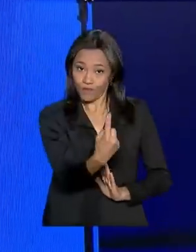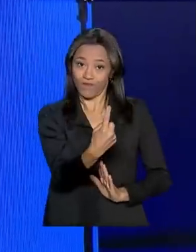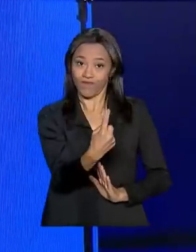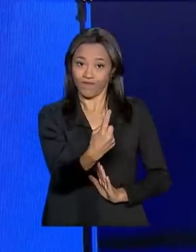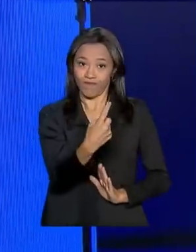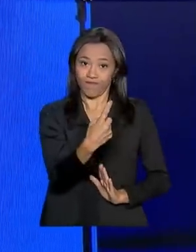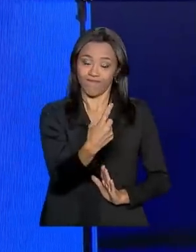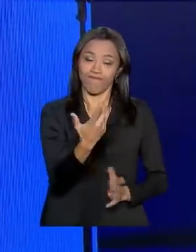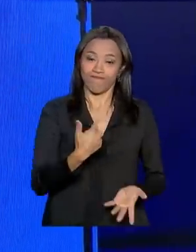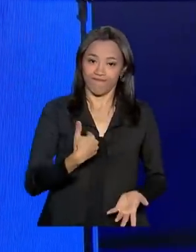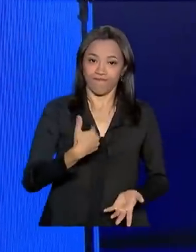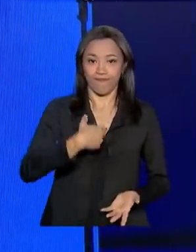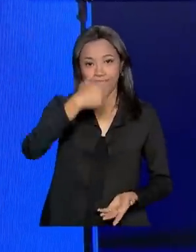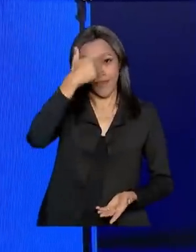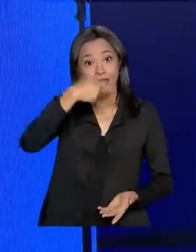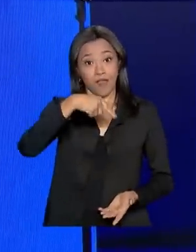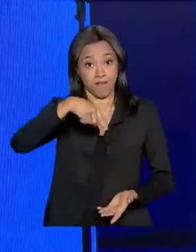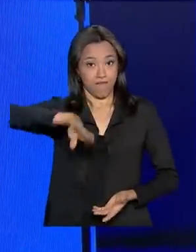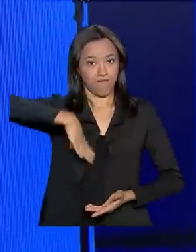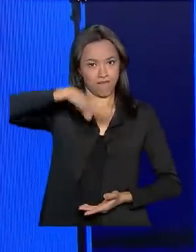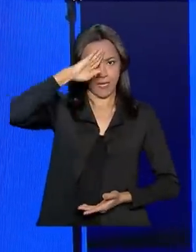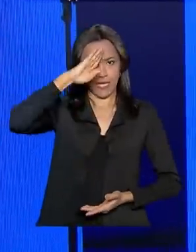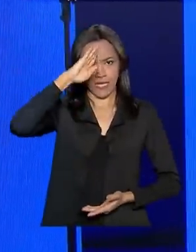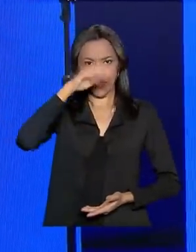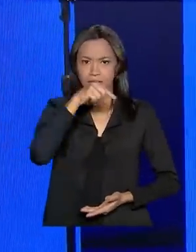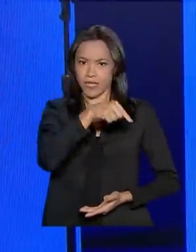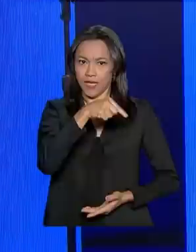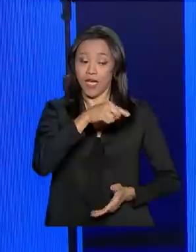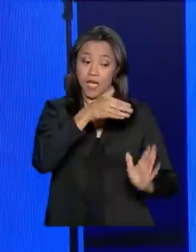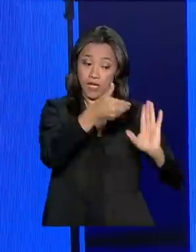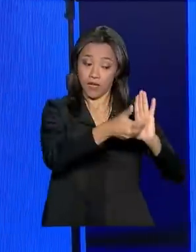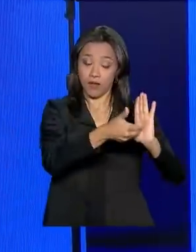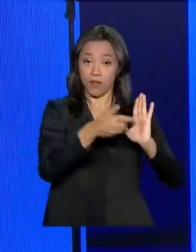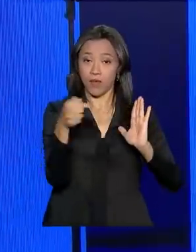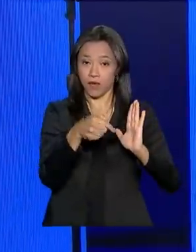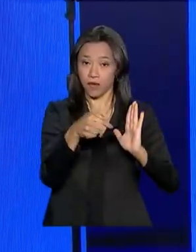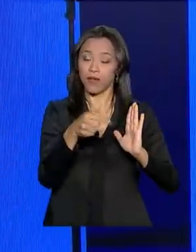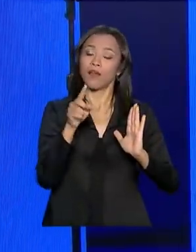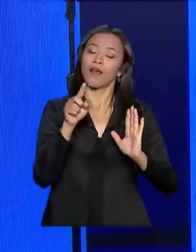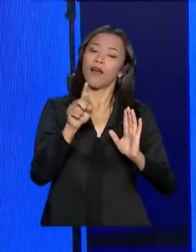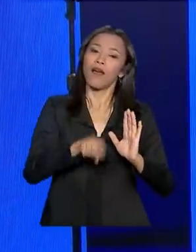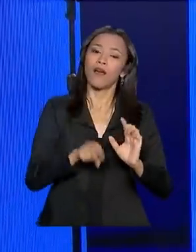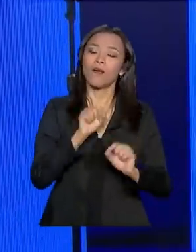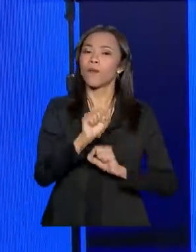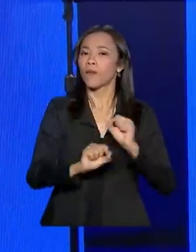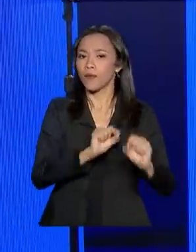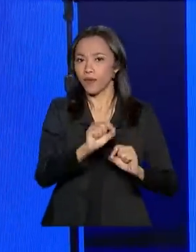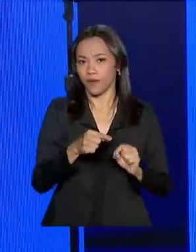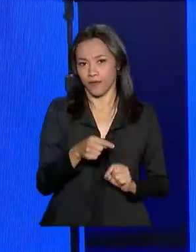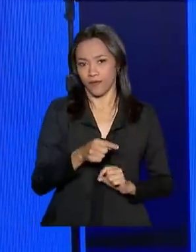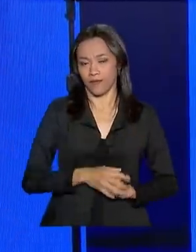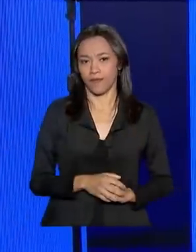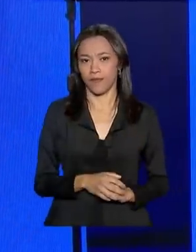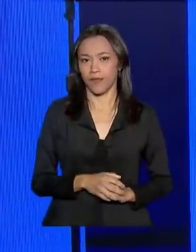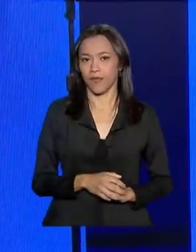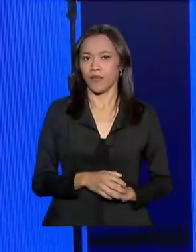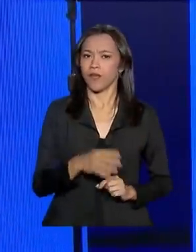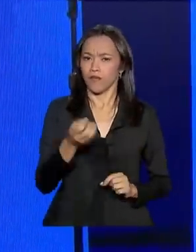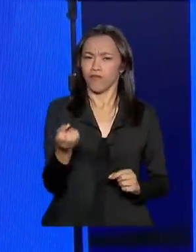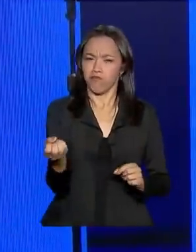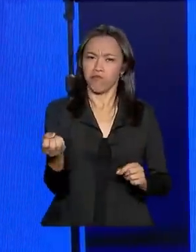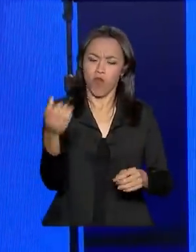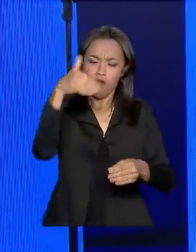militar, uma Câmara vinda de uma nova eleições,